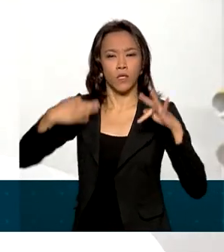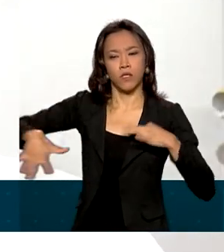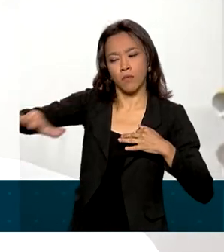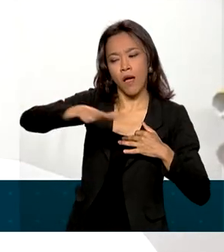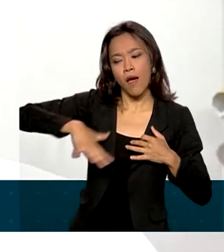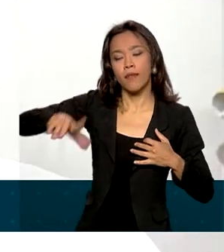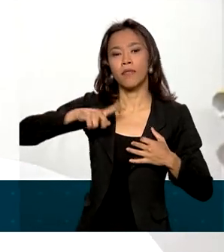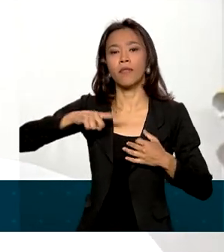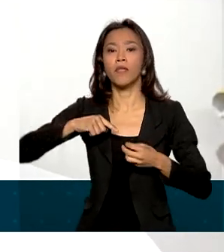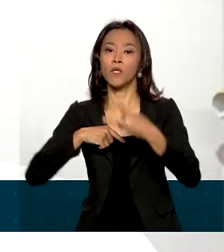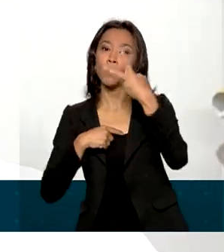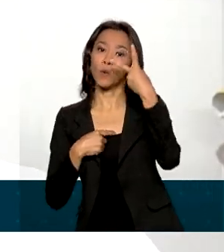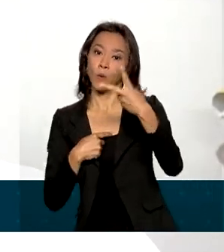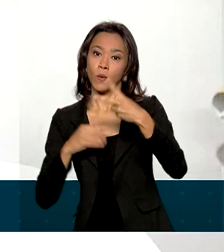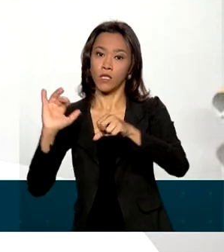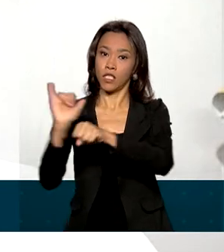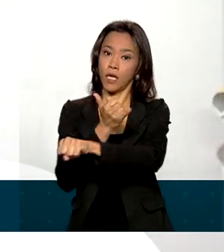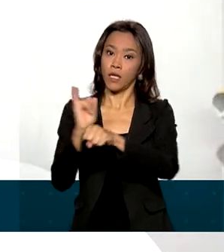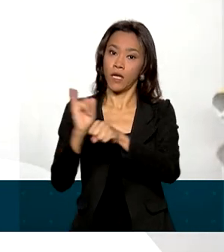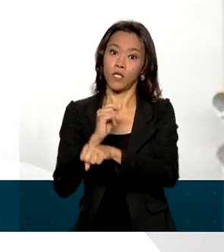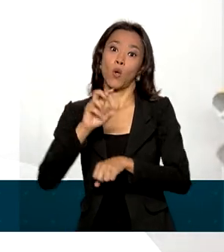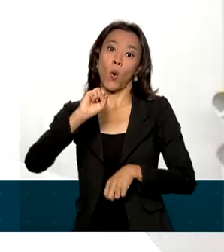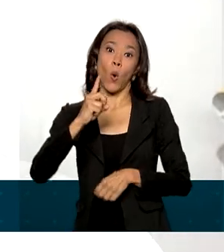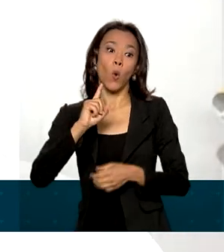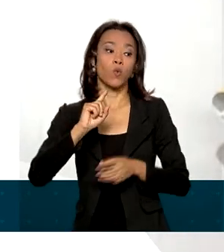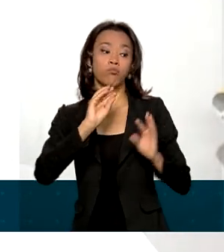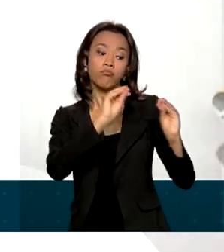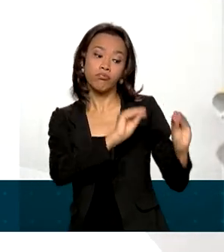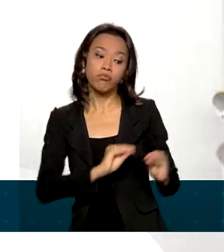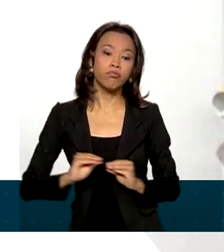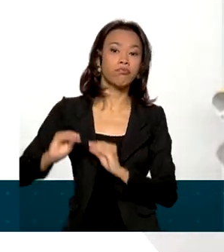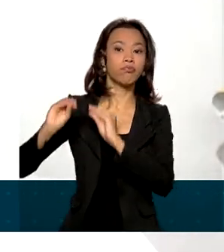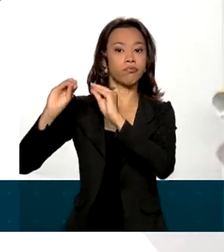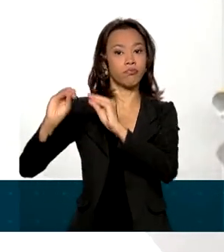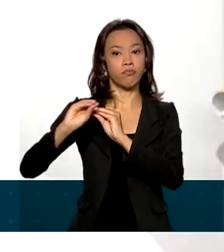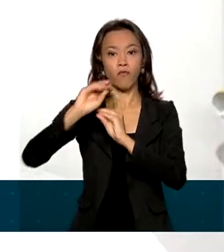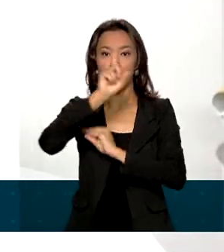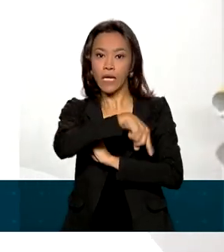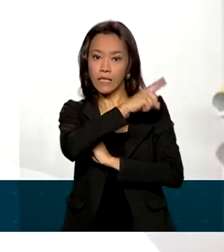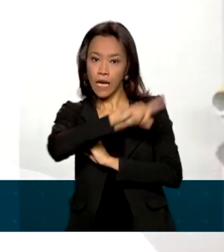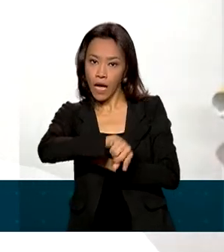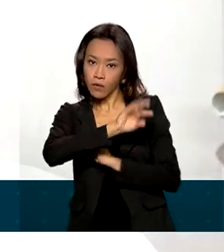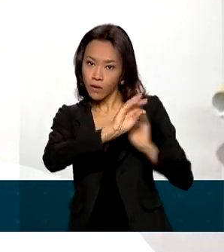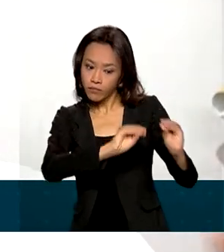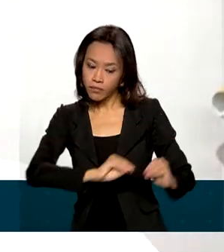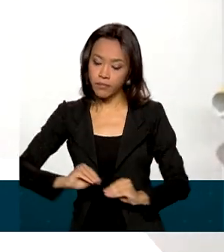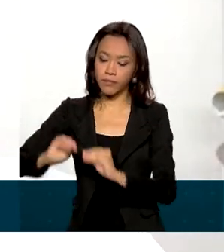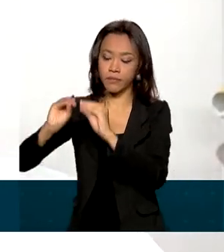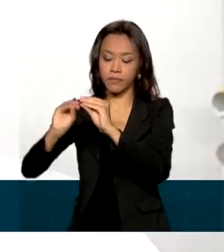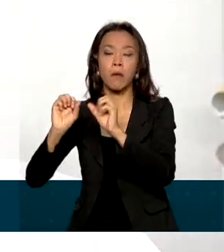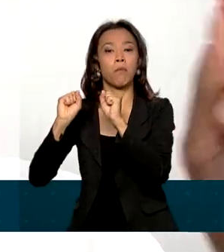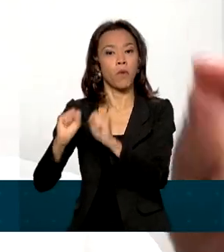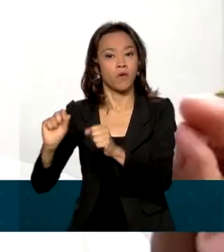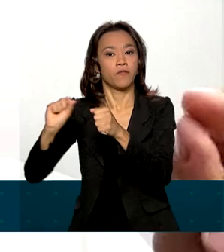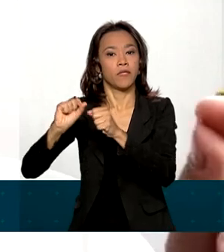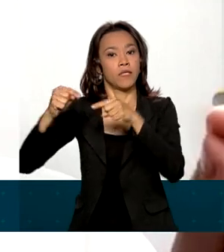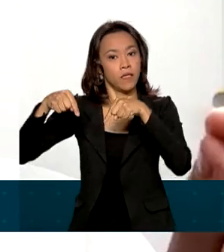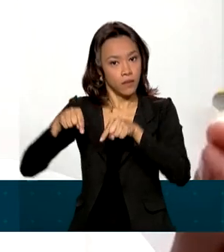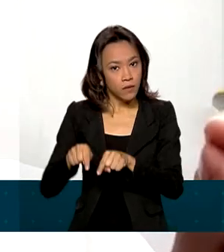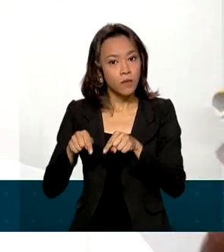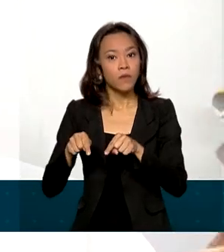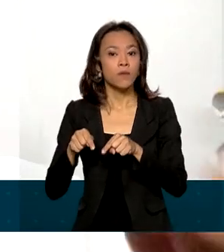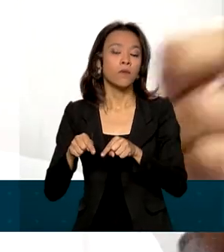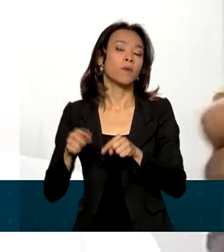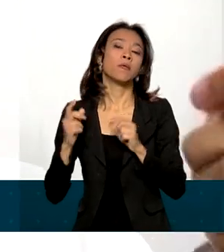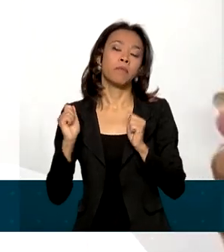Ou ele vai poder remarcar os serviços, reservas e eventos adiados ou cancelados. E essa remarcação